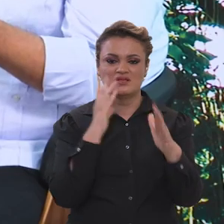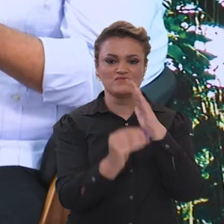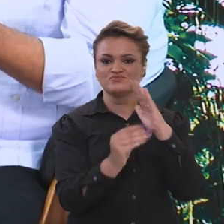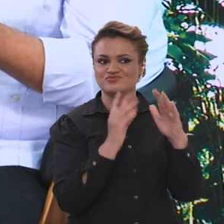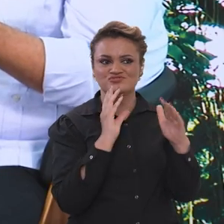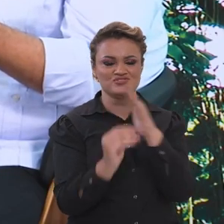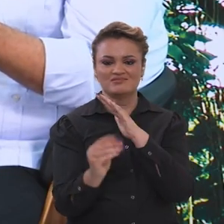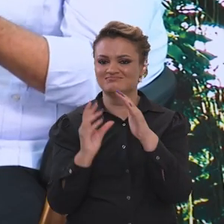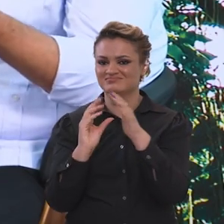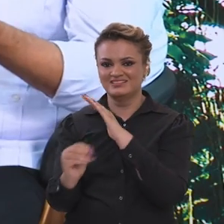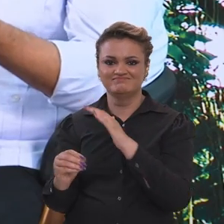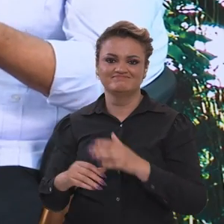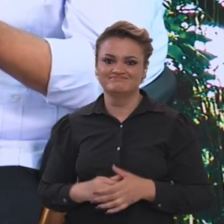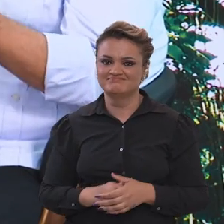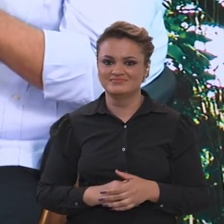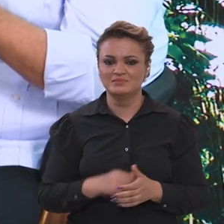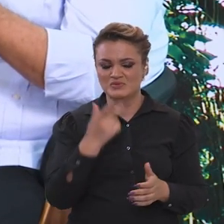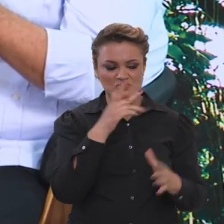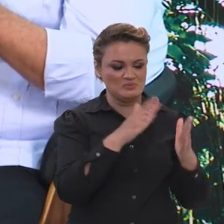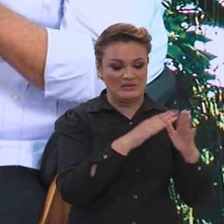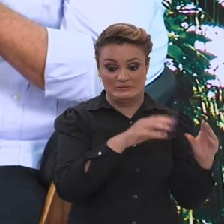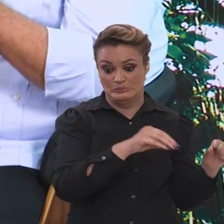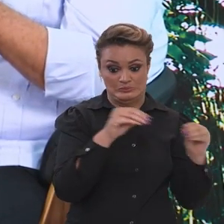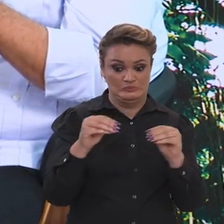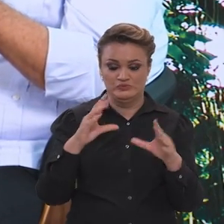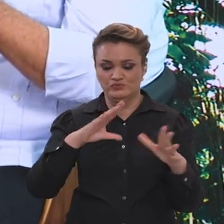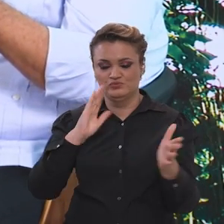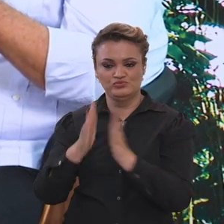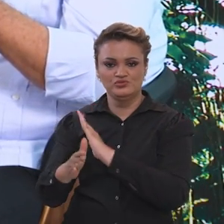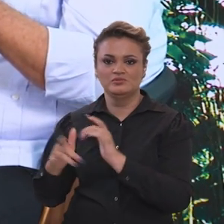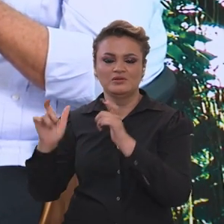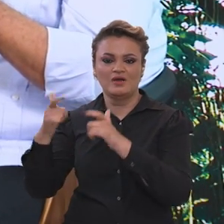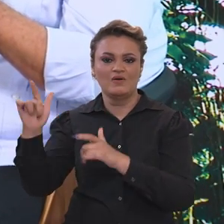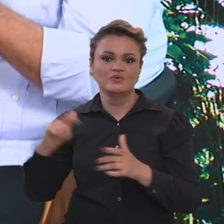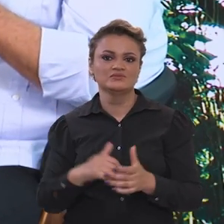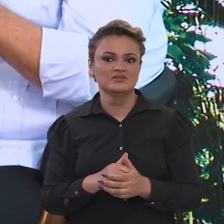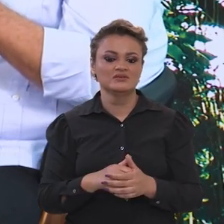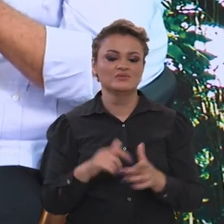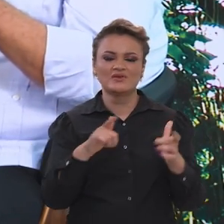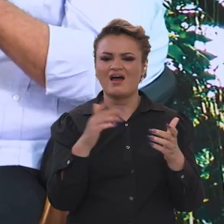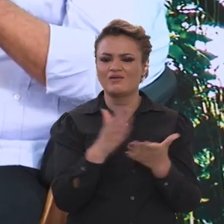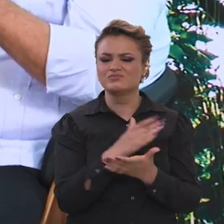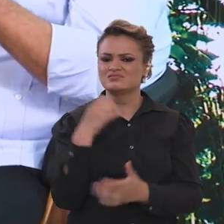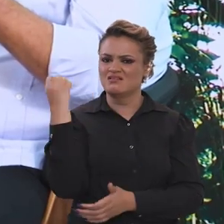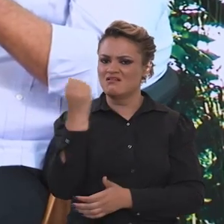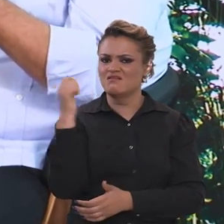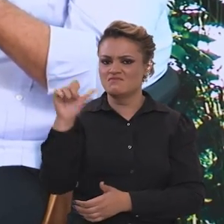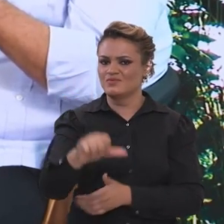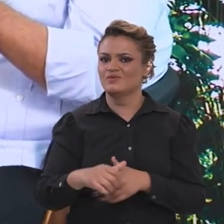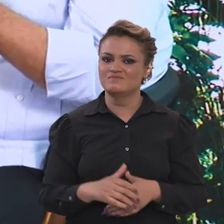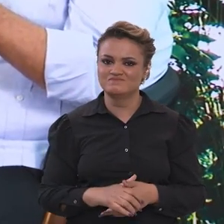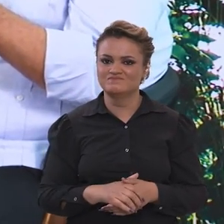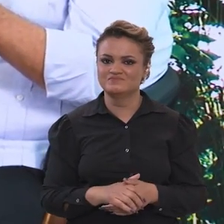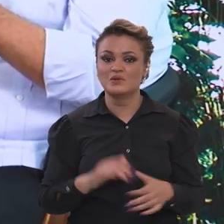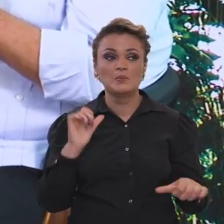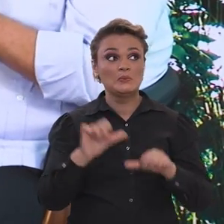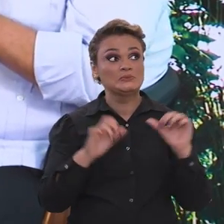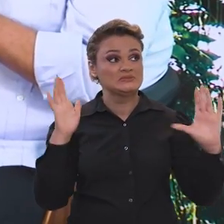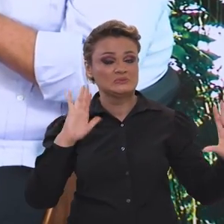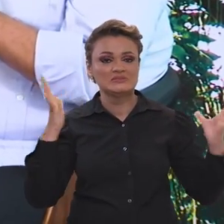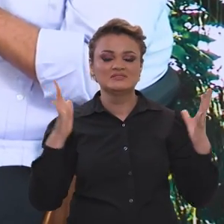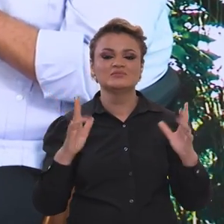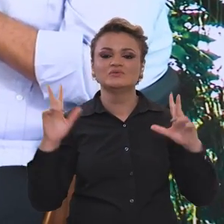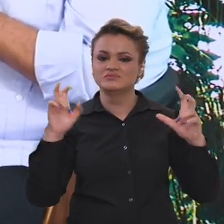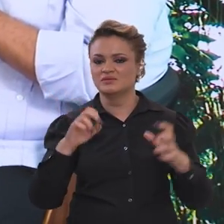refugiados do clima também em locais onde isso se agrava com muita intensidade. Então, a